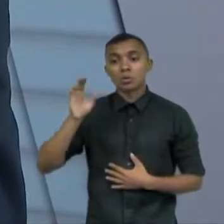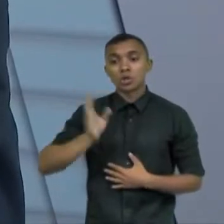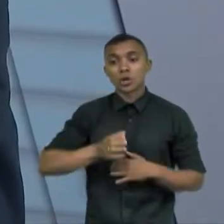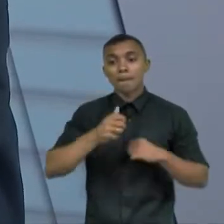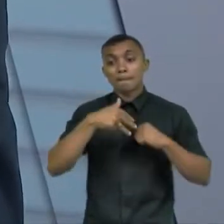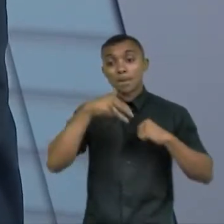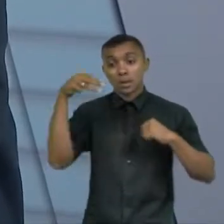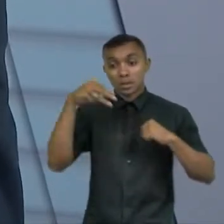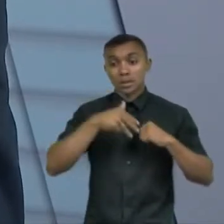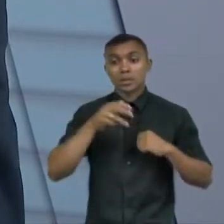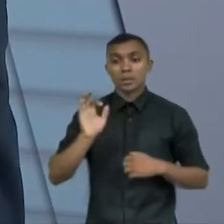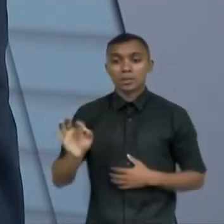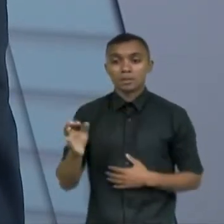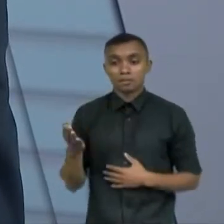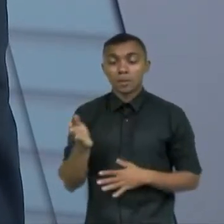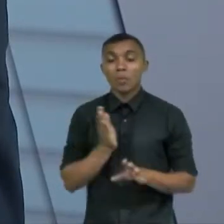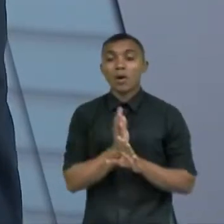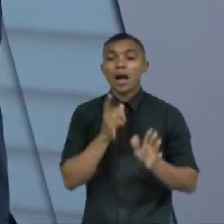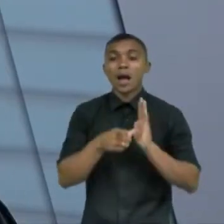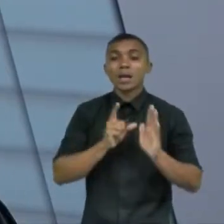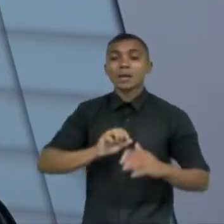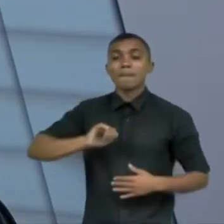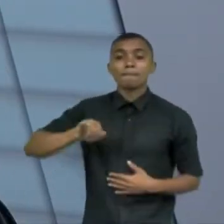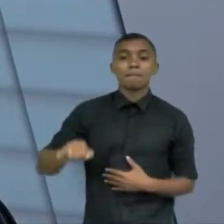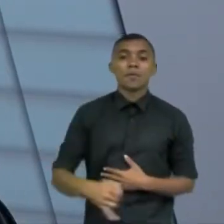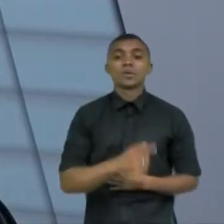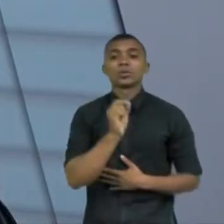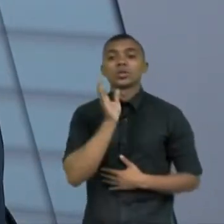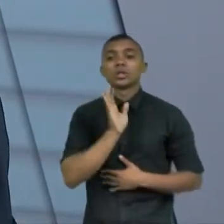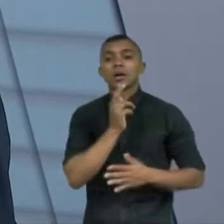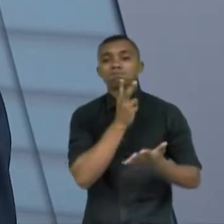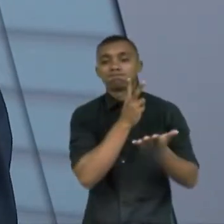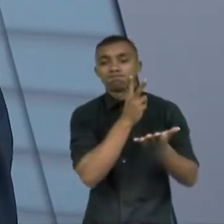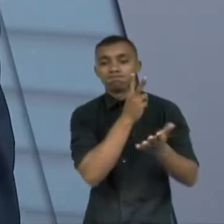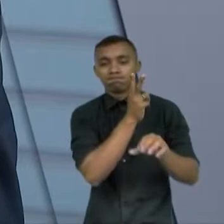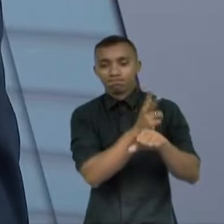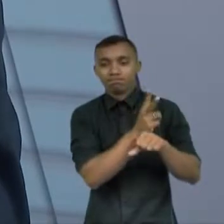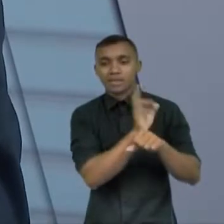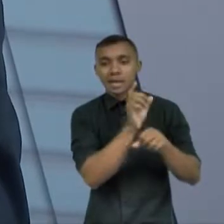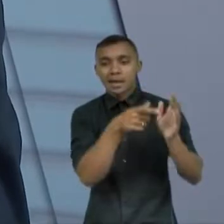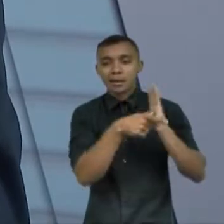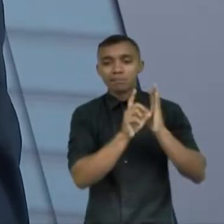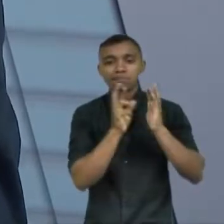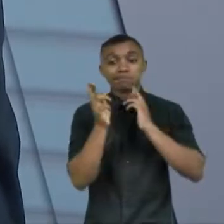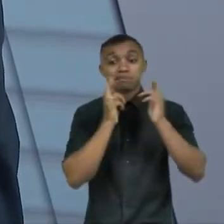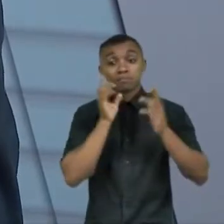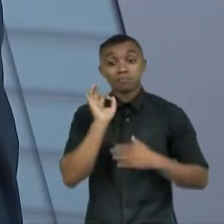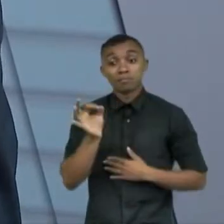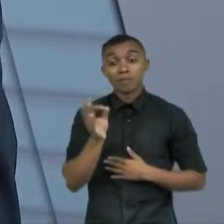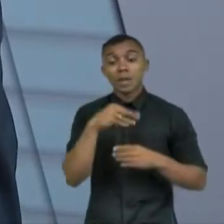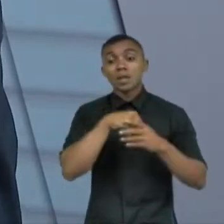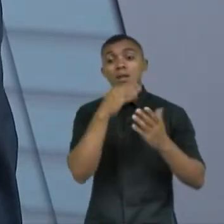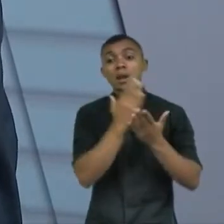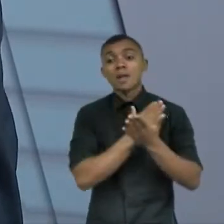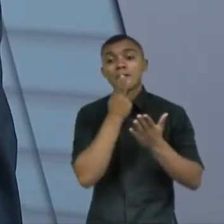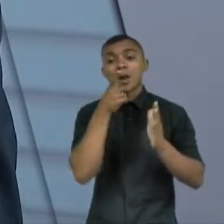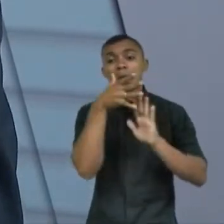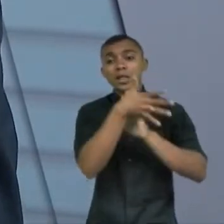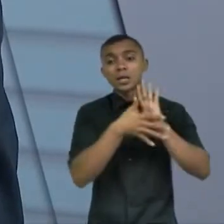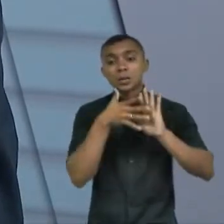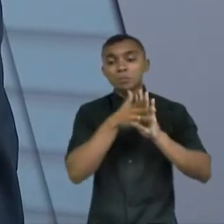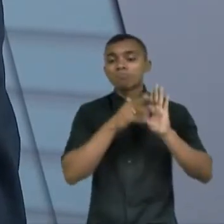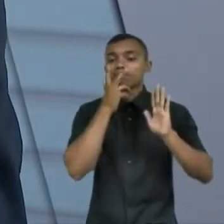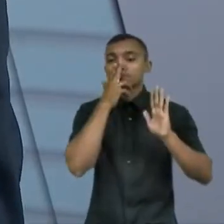sumidade da área do direito tive a oportunidade já de entrevistá-lo aqui uma vez no programa ele no prefócio dele ele diz algo muito